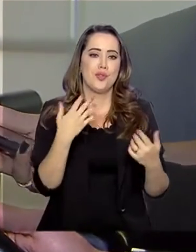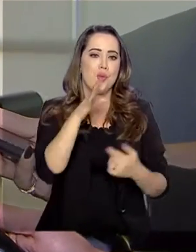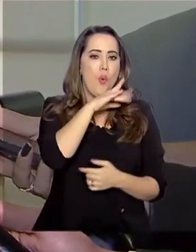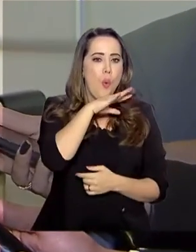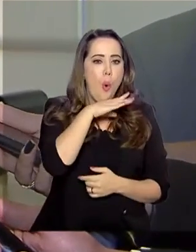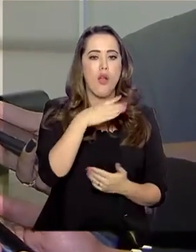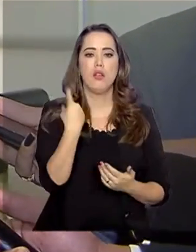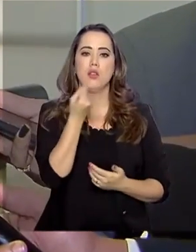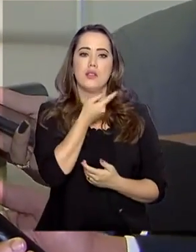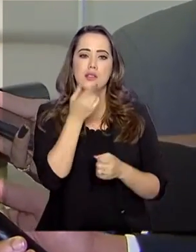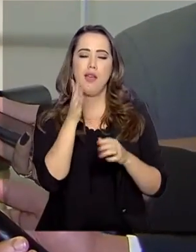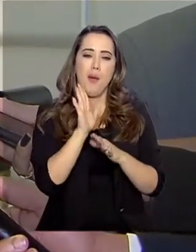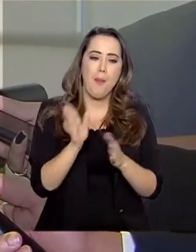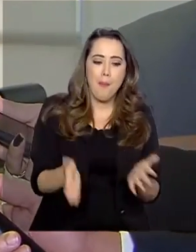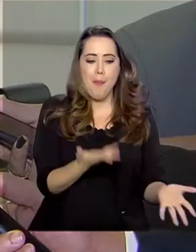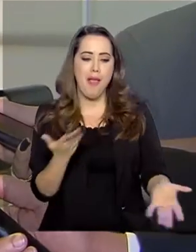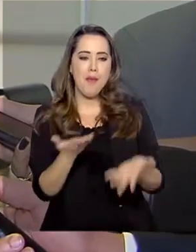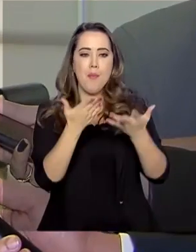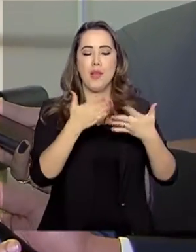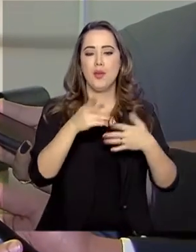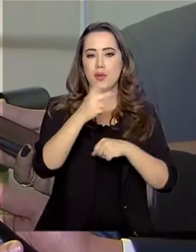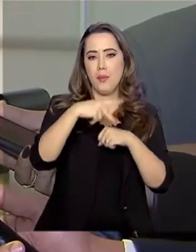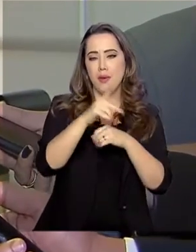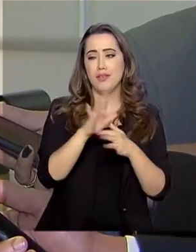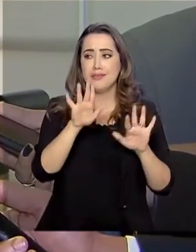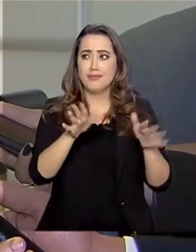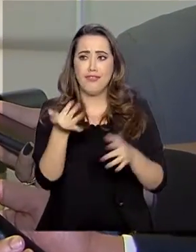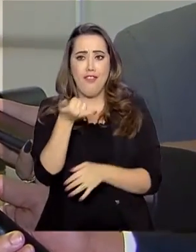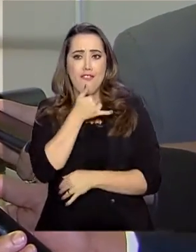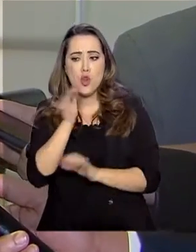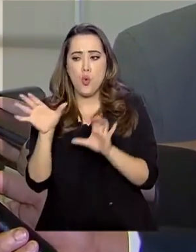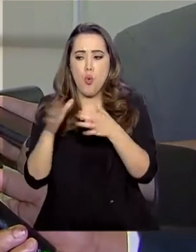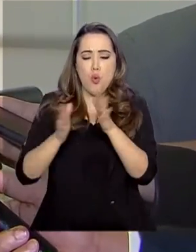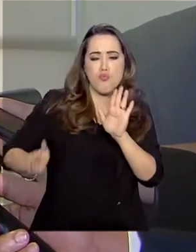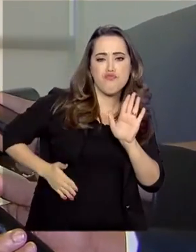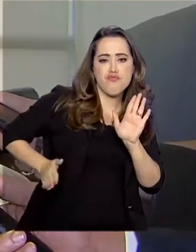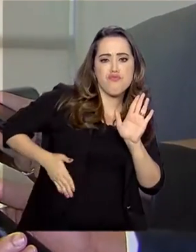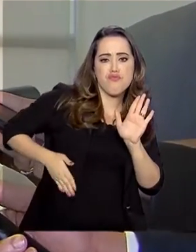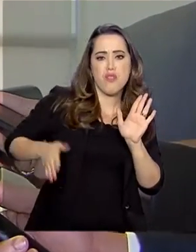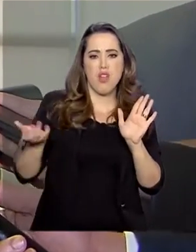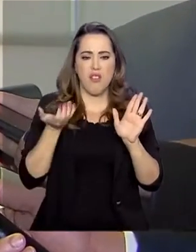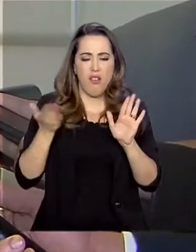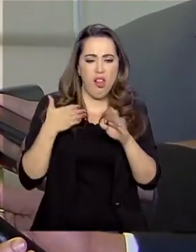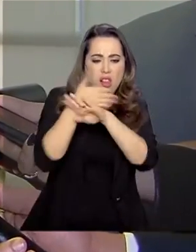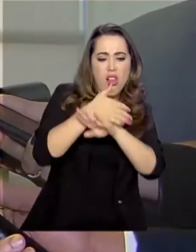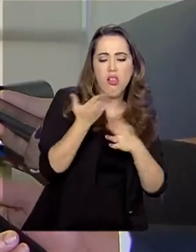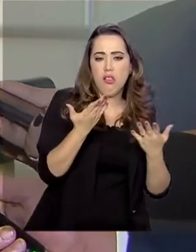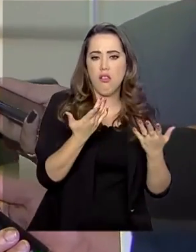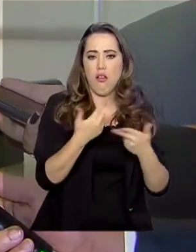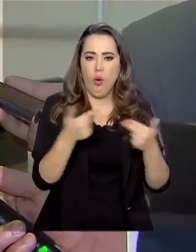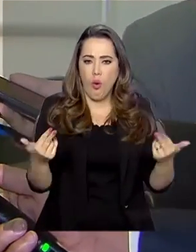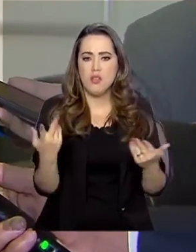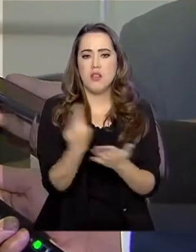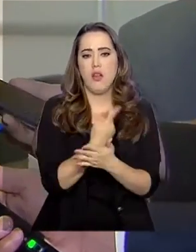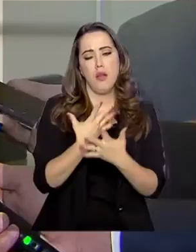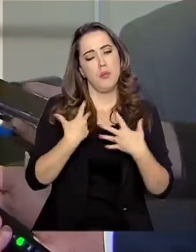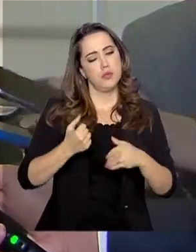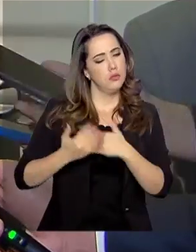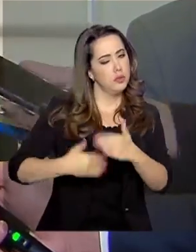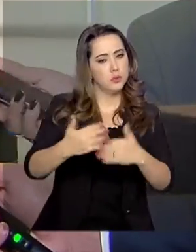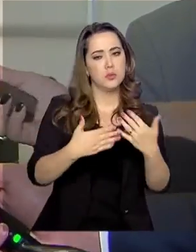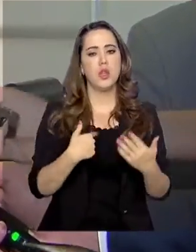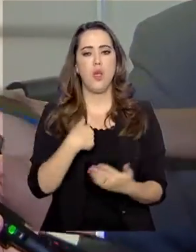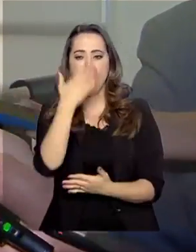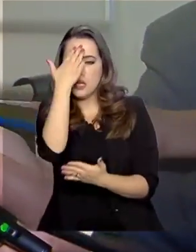né? Nós estamos querendo reconstruir o país e tem, infelizmente, marginais, bandidos que ficam fazendo esse tipo de coisa. Mas vamos para frente, eu